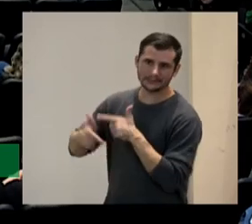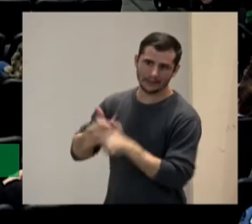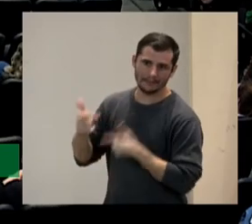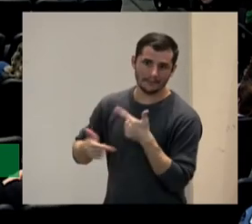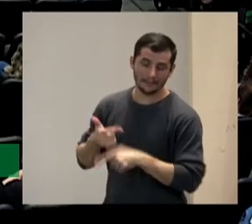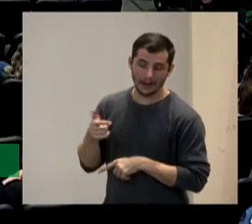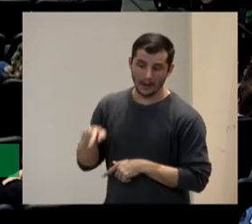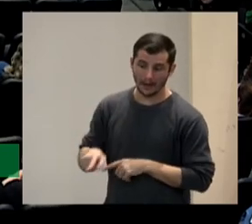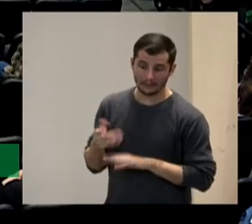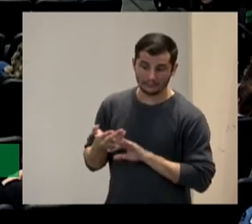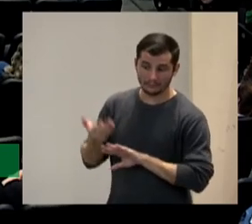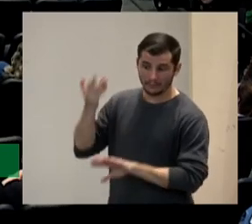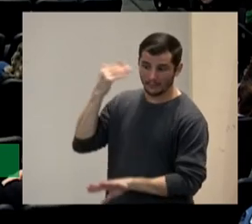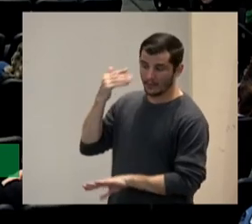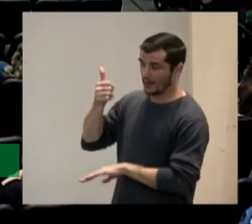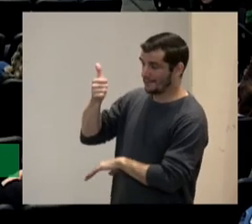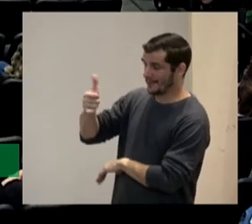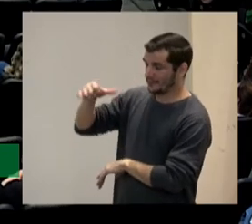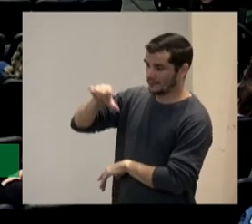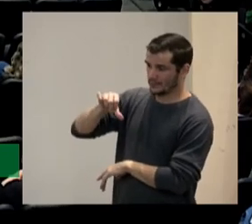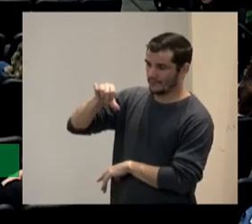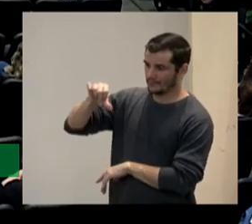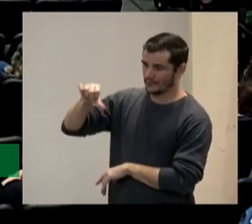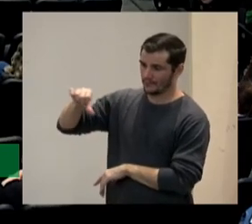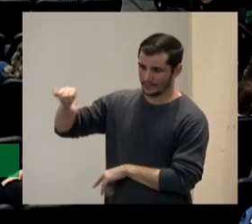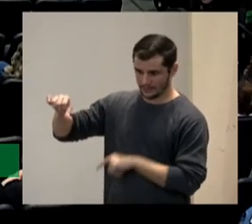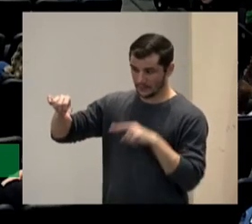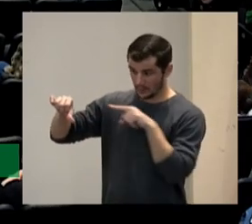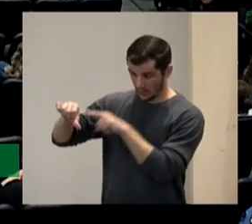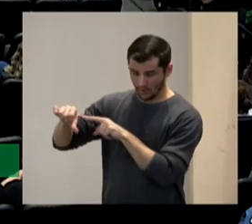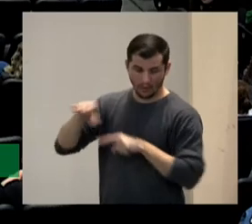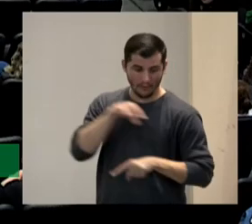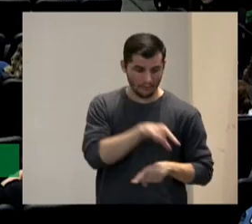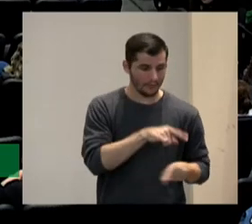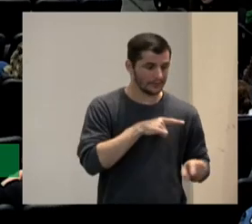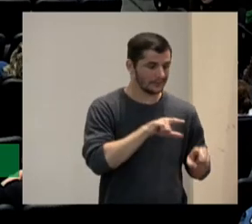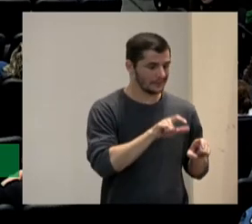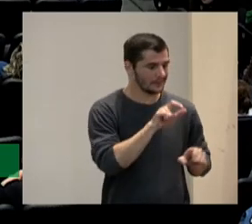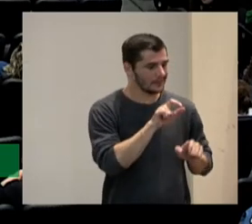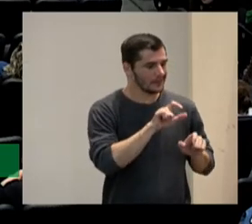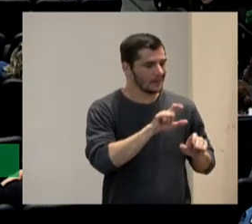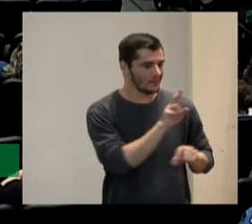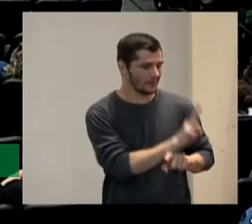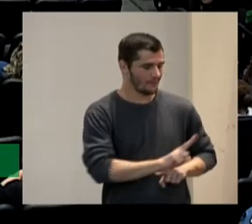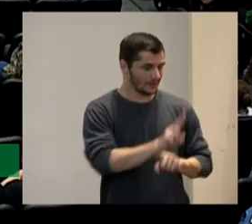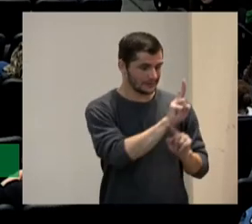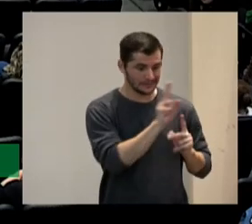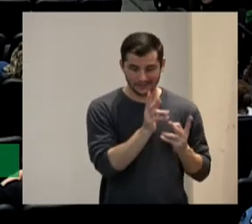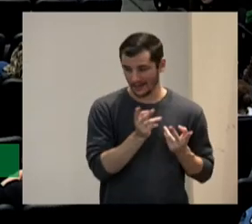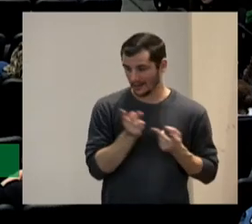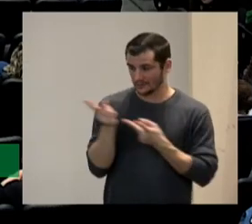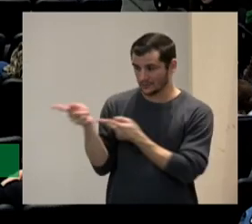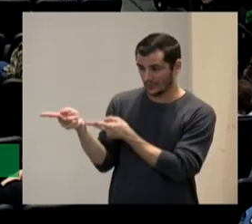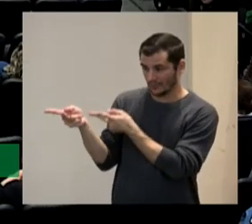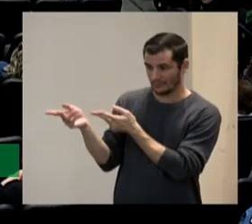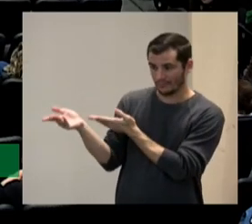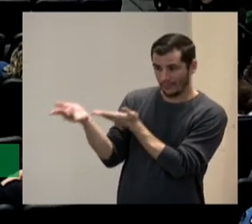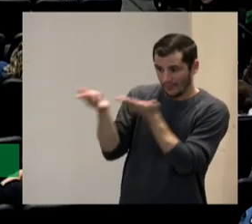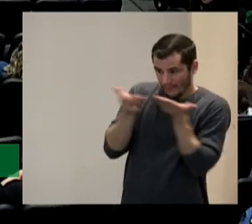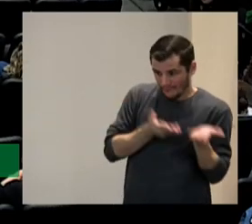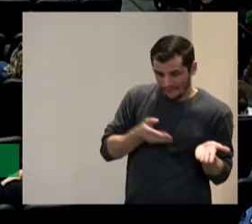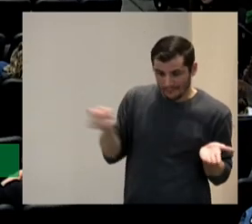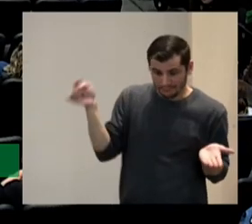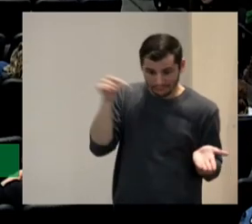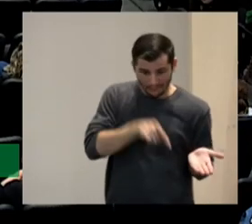no ano de 1999 quando fui convidado por várias universidades do Brasil para começar a falar sobre